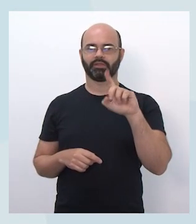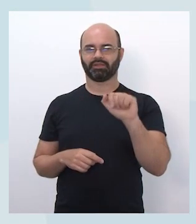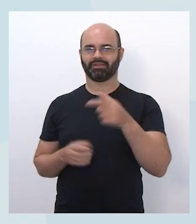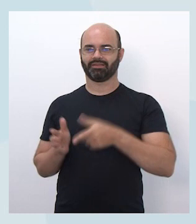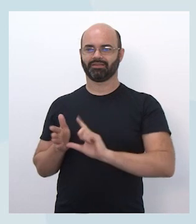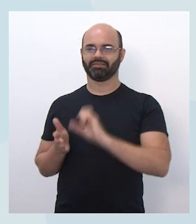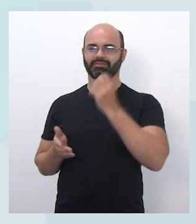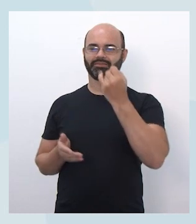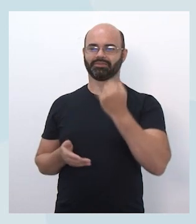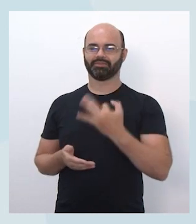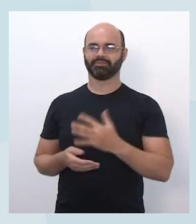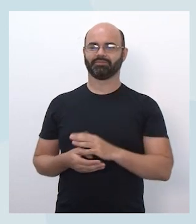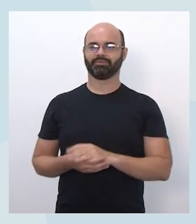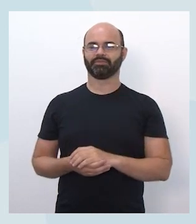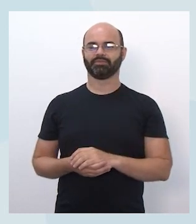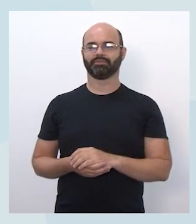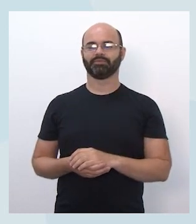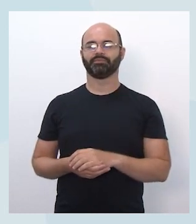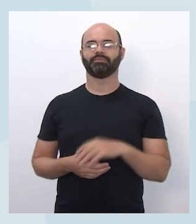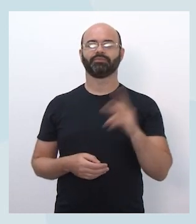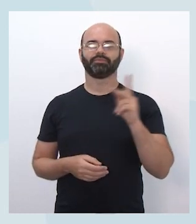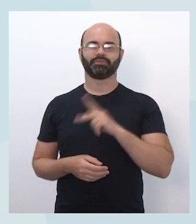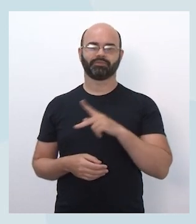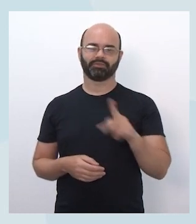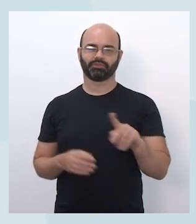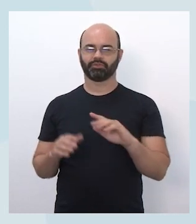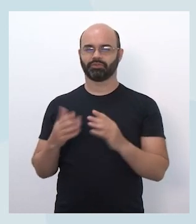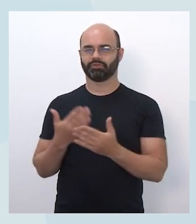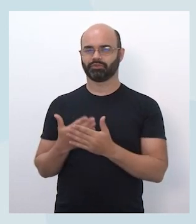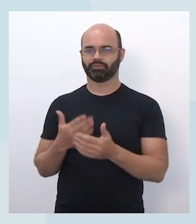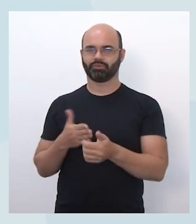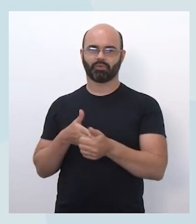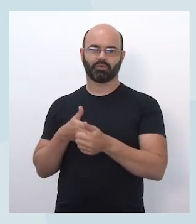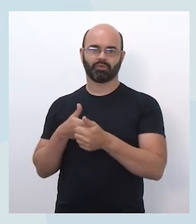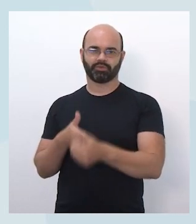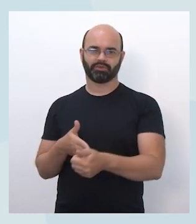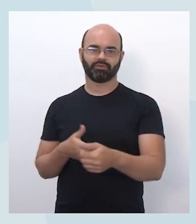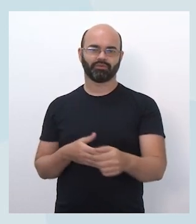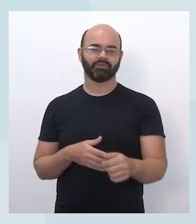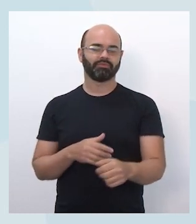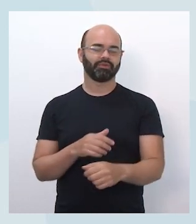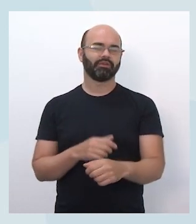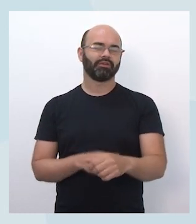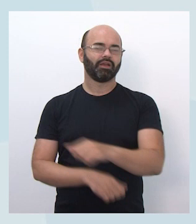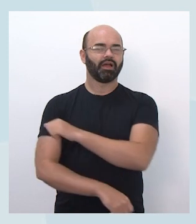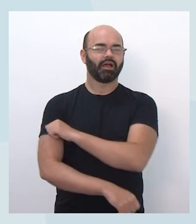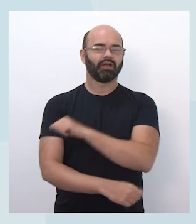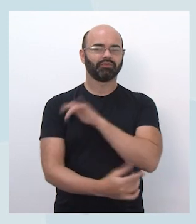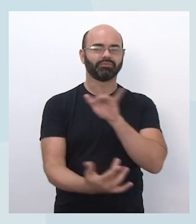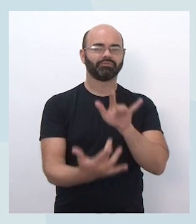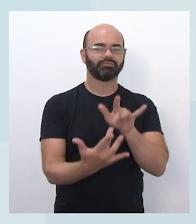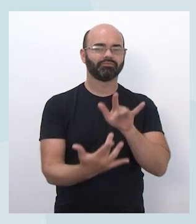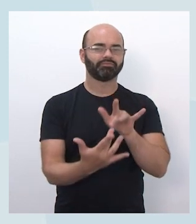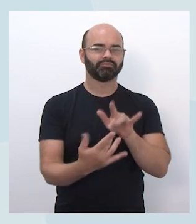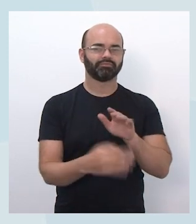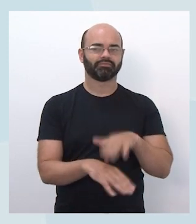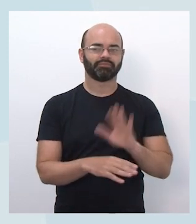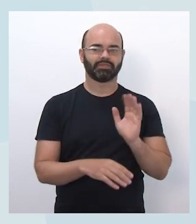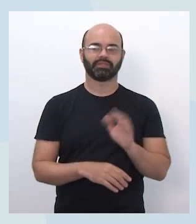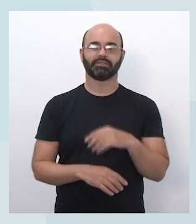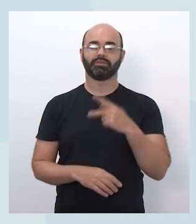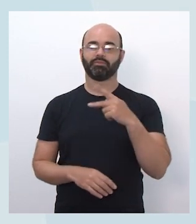os professores orientadores de estudos vão estar muito mais próximos dos alunos. Então, os Proatecs e os NITs